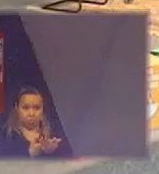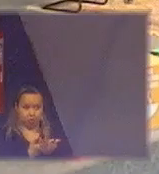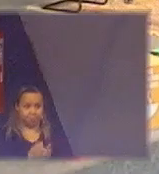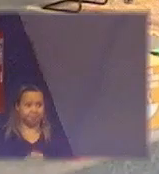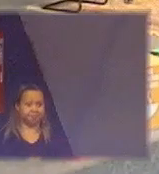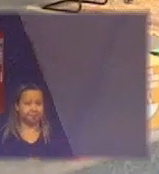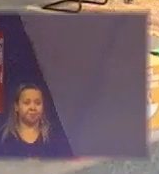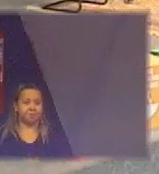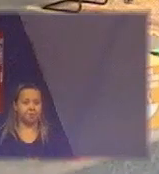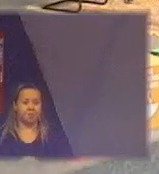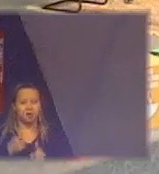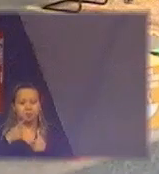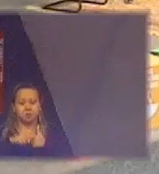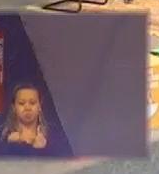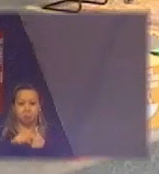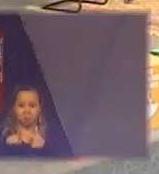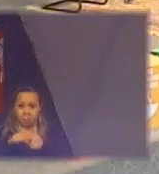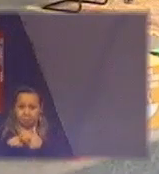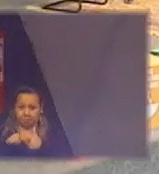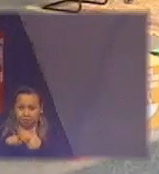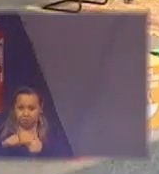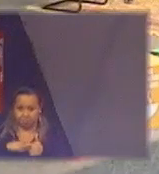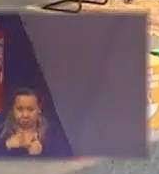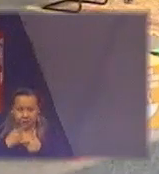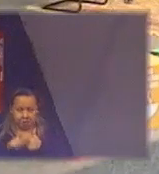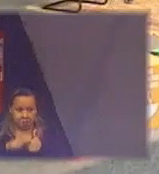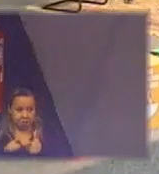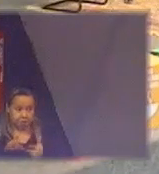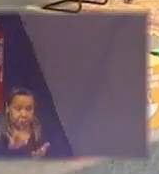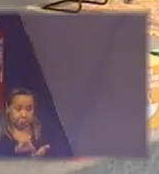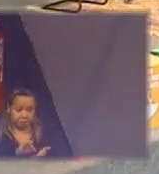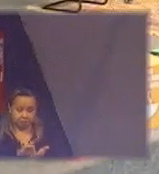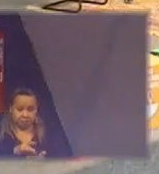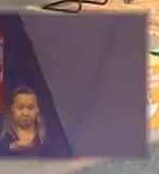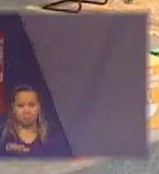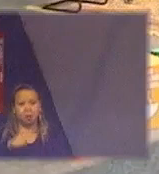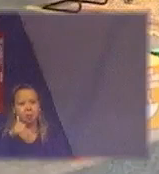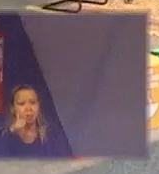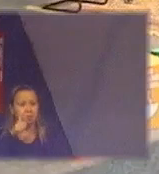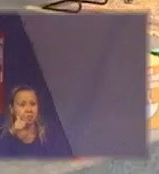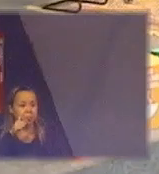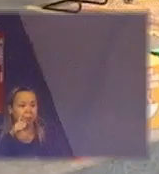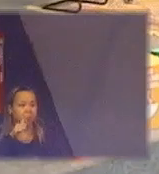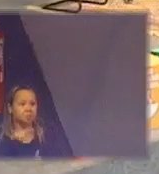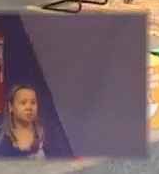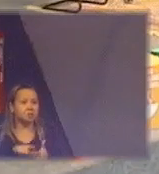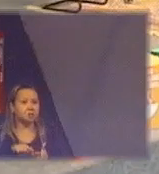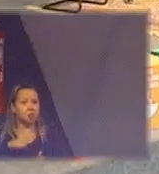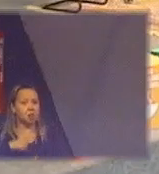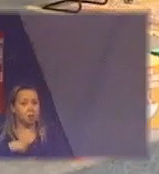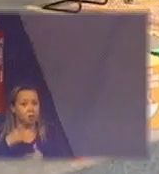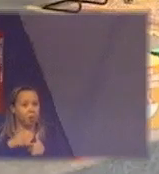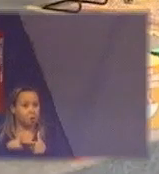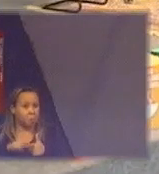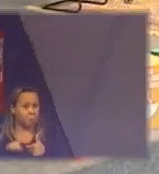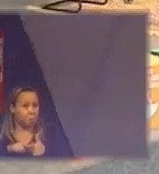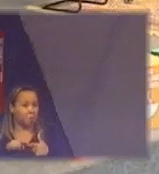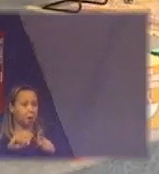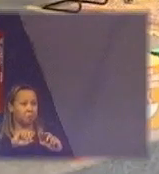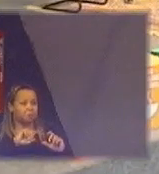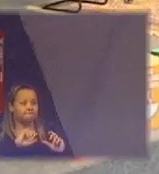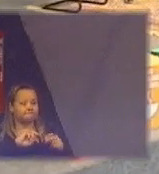e ela realmente é uma... ela tem um problema sério, congênito, né?